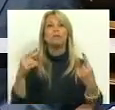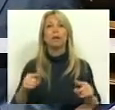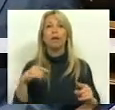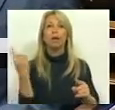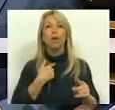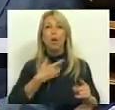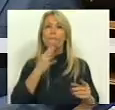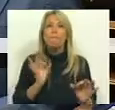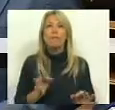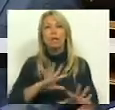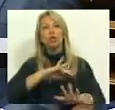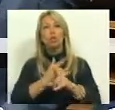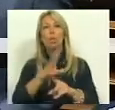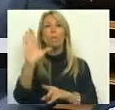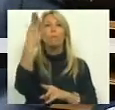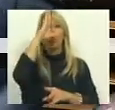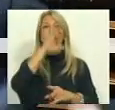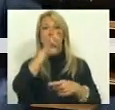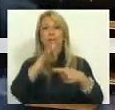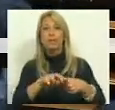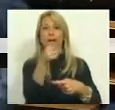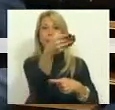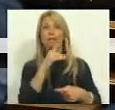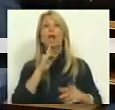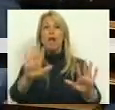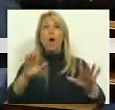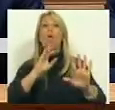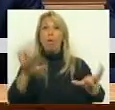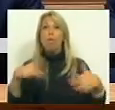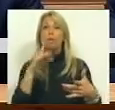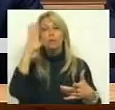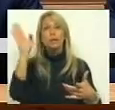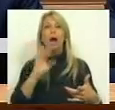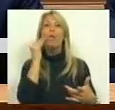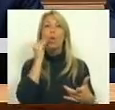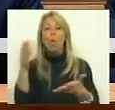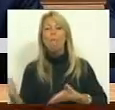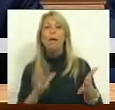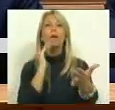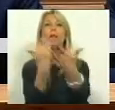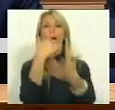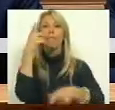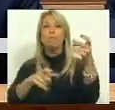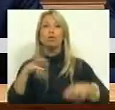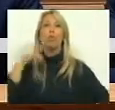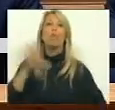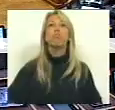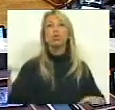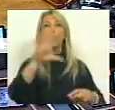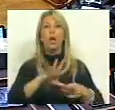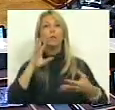Primeiro-Ministro aí sentado, que soubesse dar um rumo aos portugueses, que desse sentido aos sacrifícios